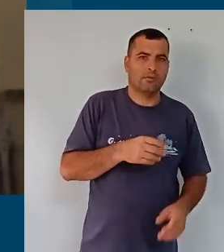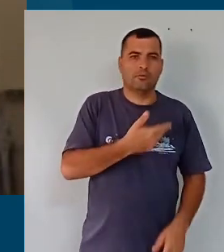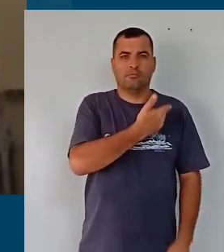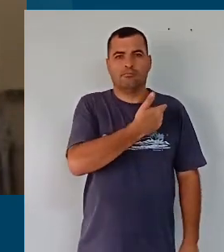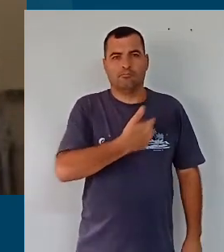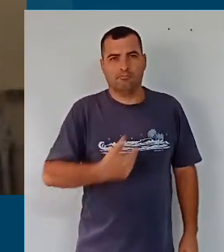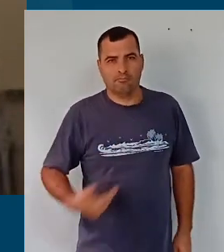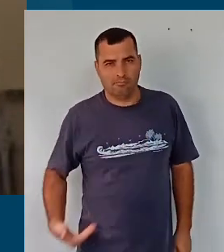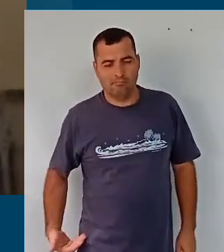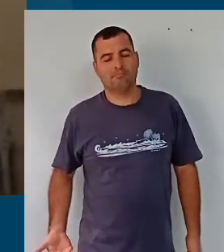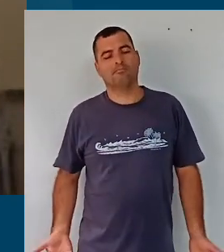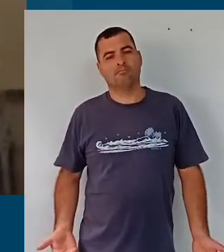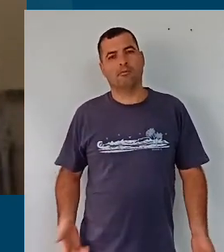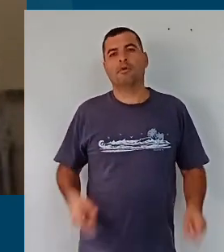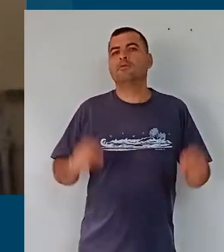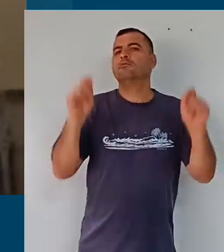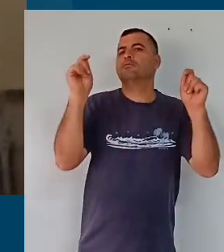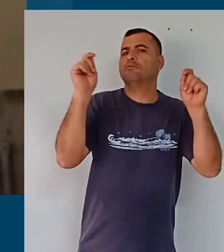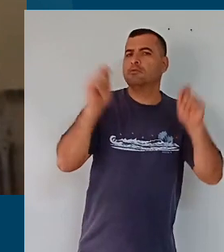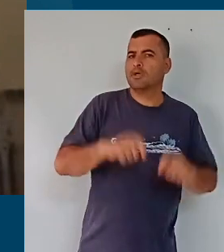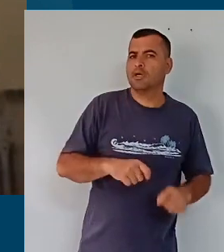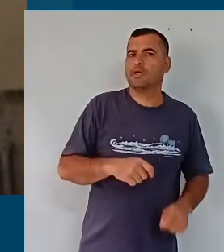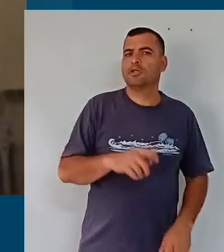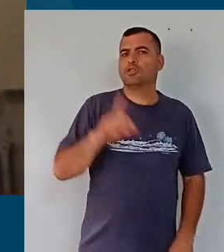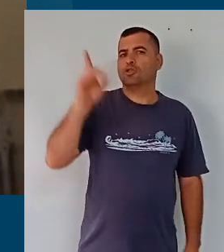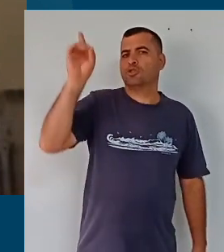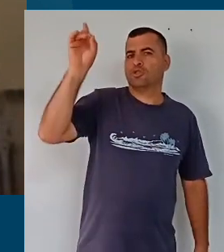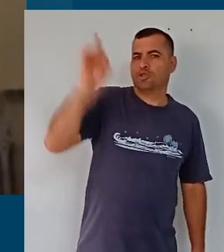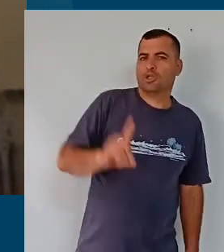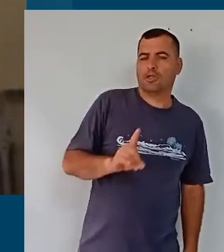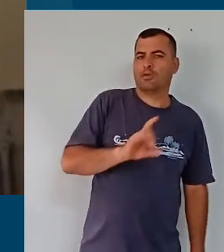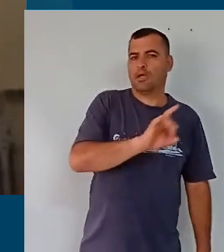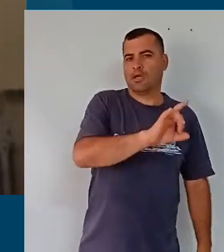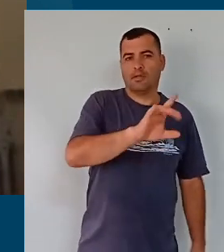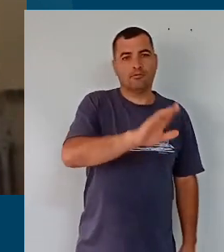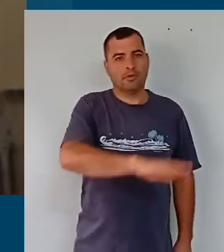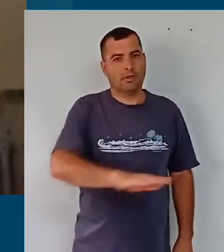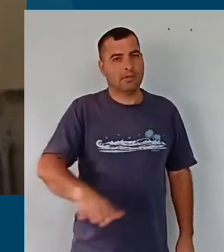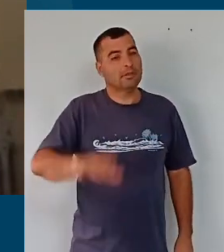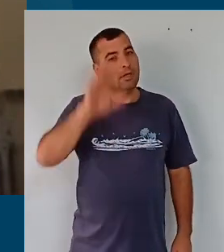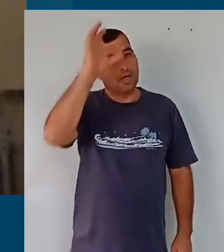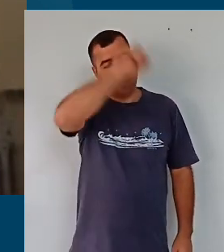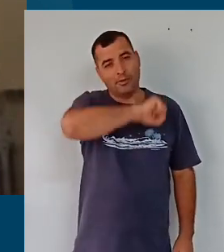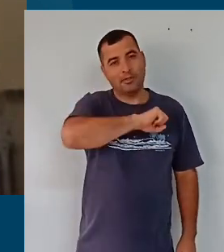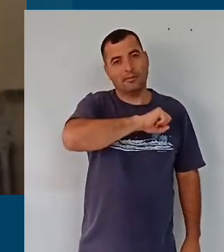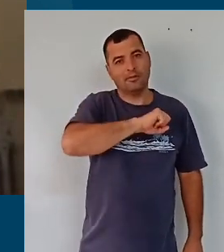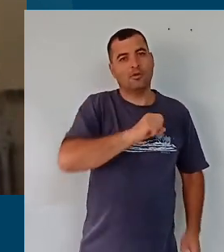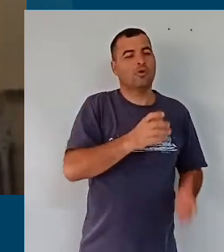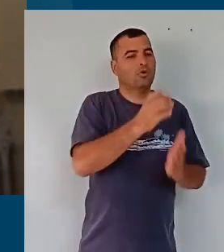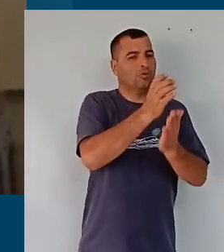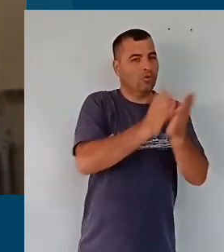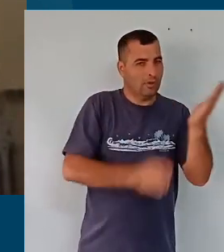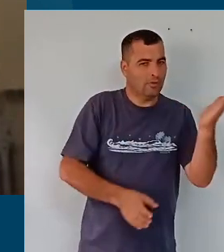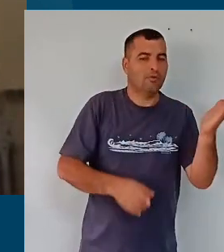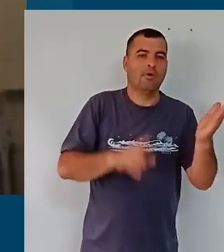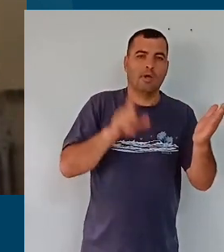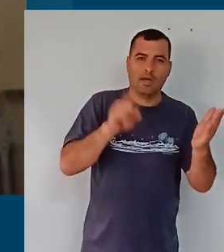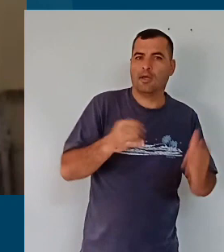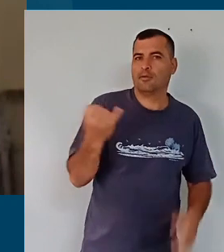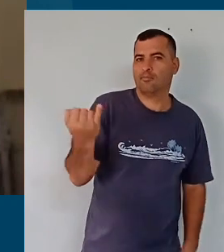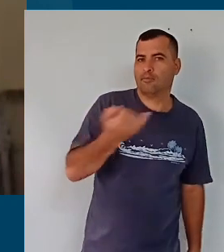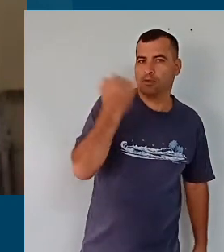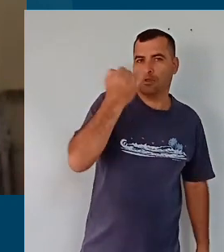escola outra, mais possível e que garanta o direito de todas as nossas crianças aprenderem. O currículo possibilita essas